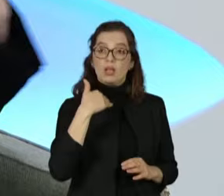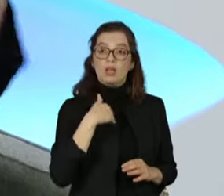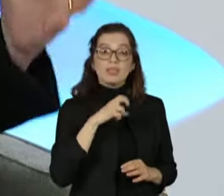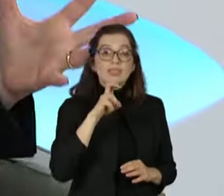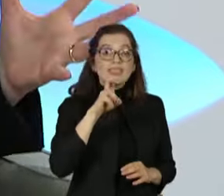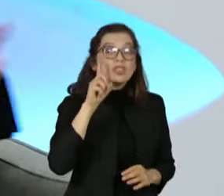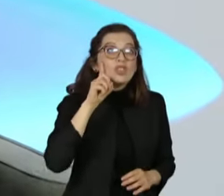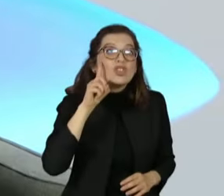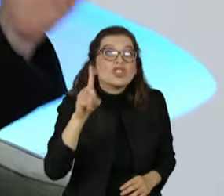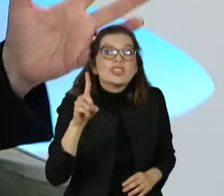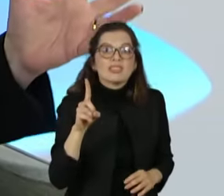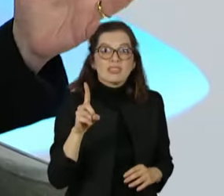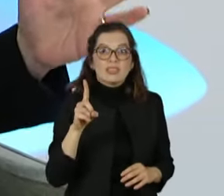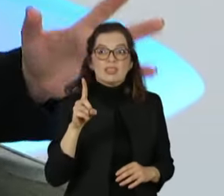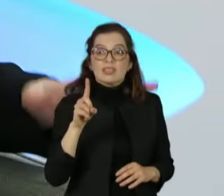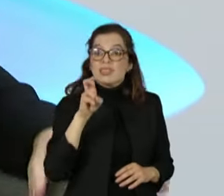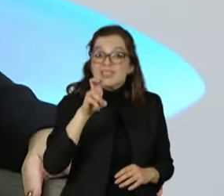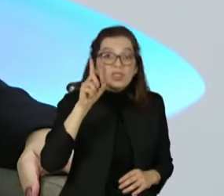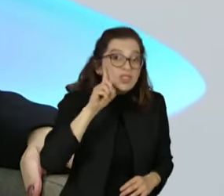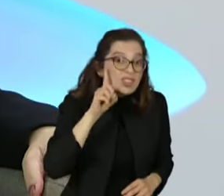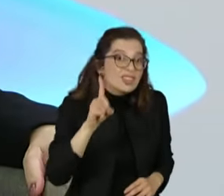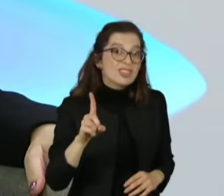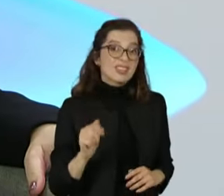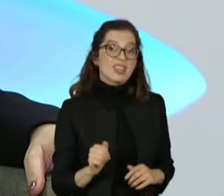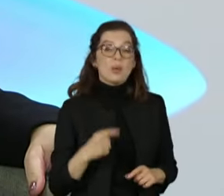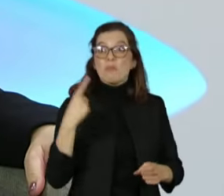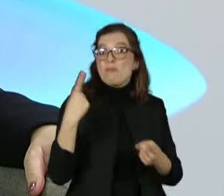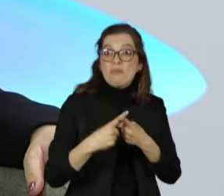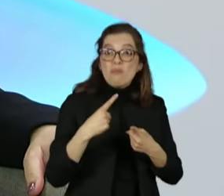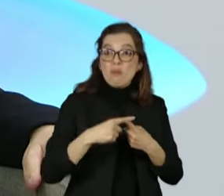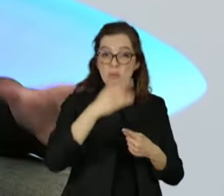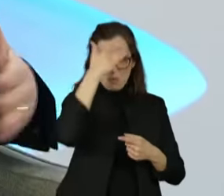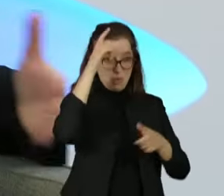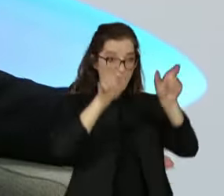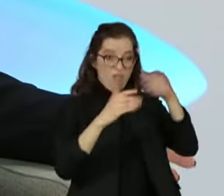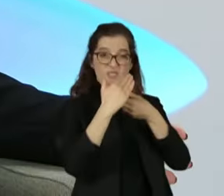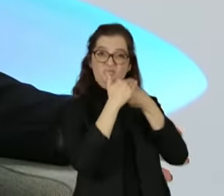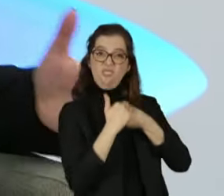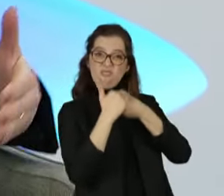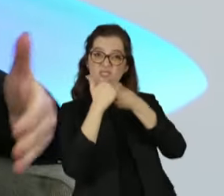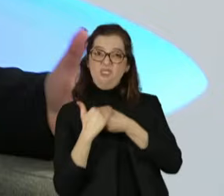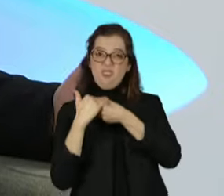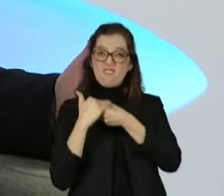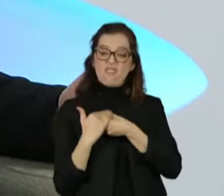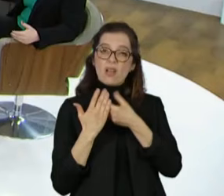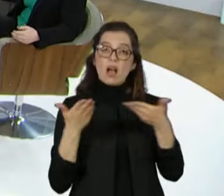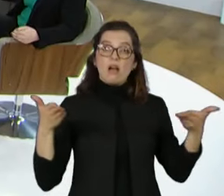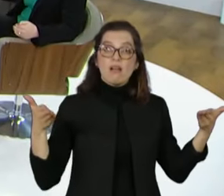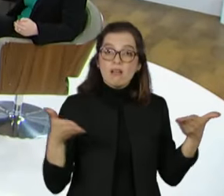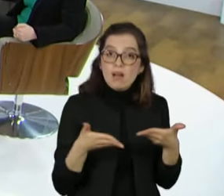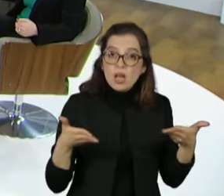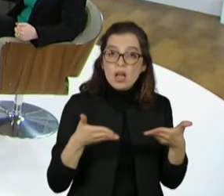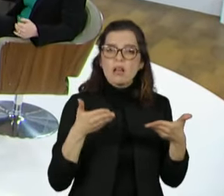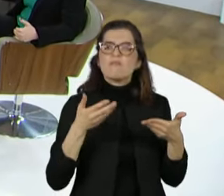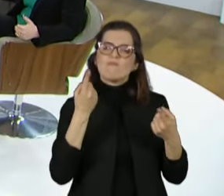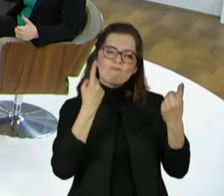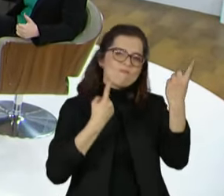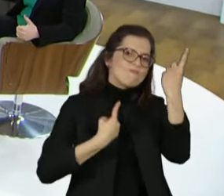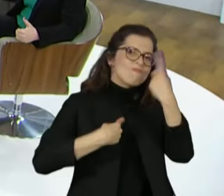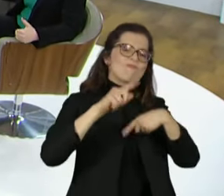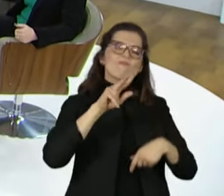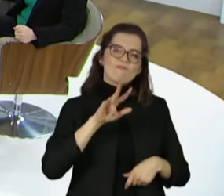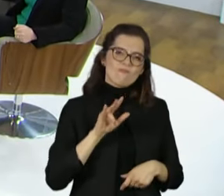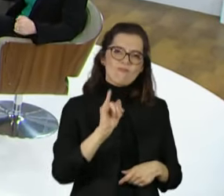tudo que podia acontecer já aconteceu com a candidatura da Simone e viram, pela primeira vez, agora as